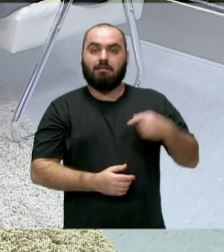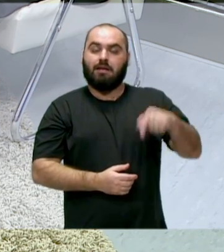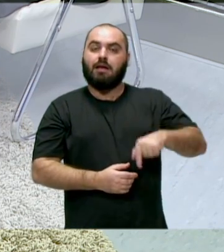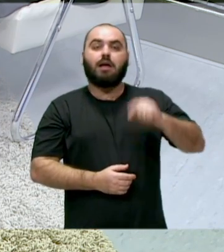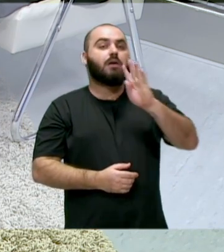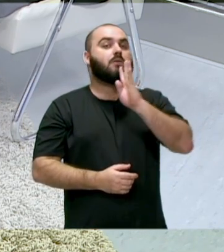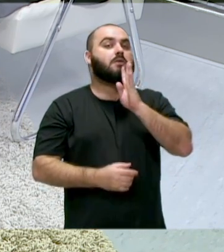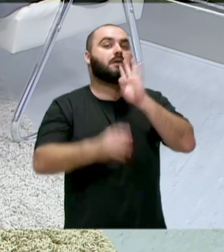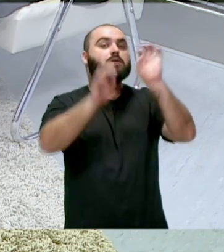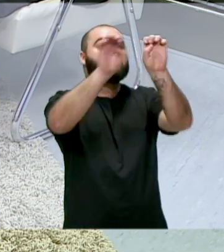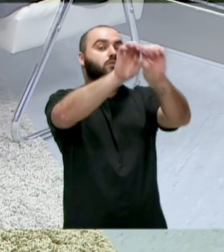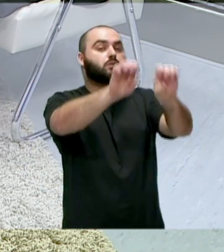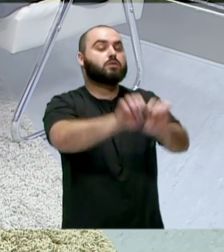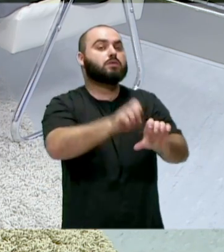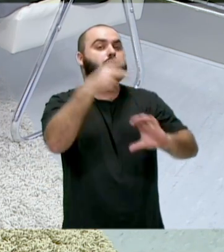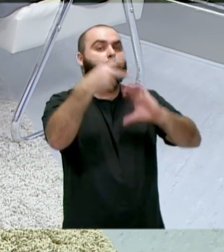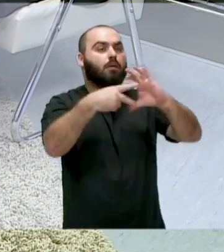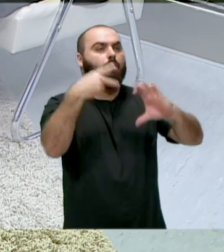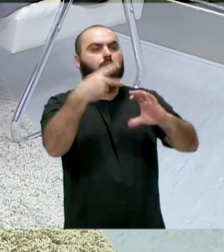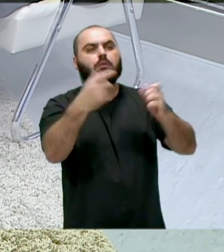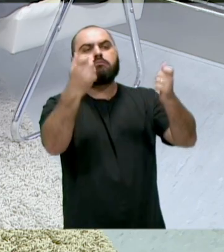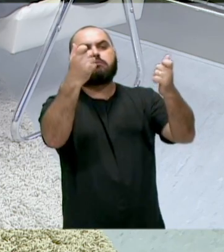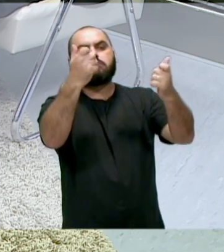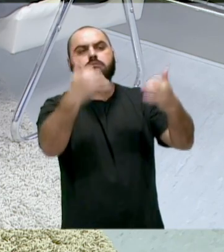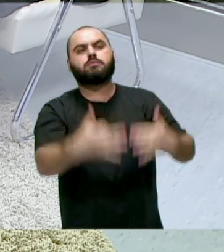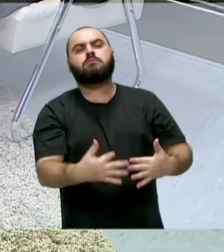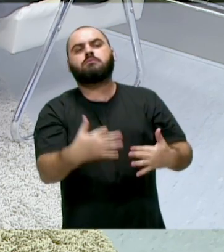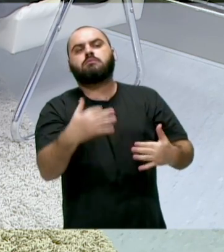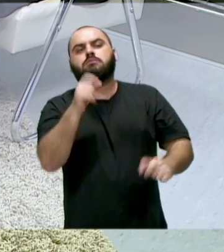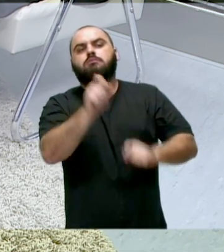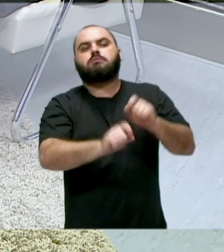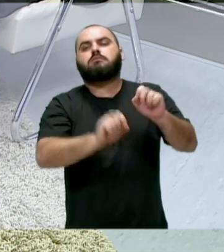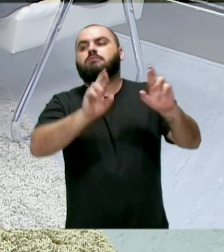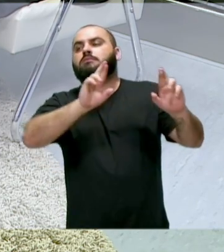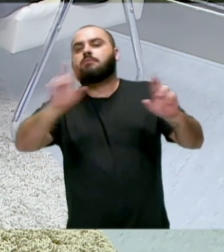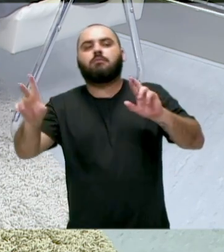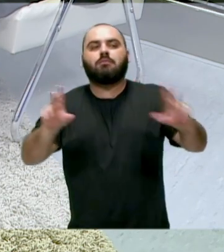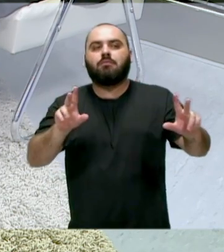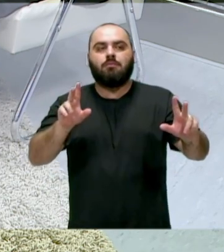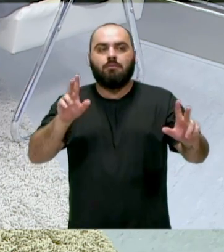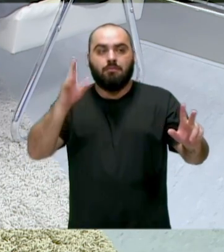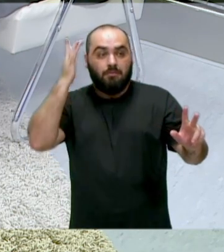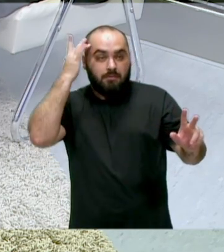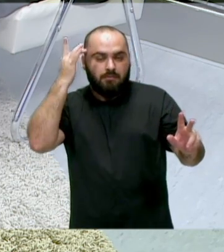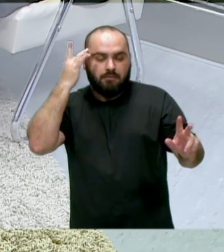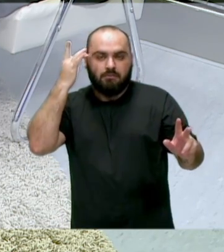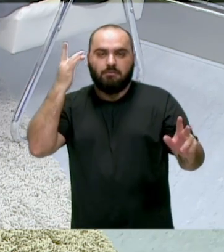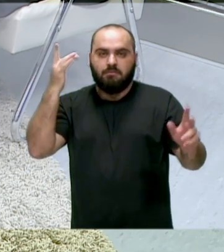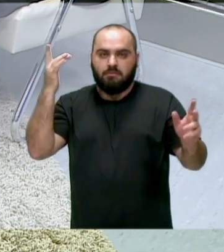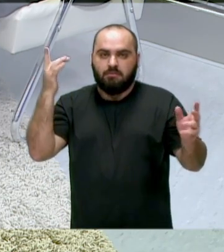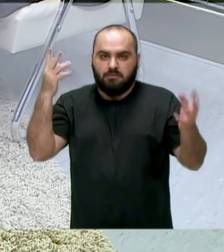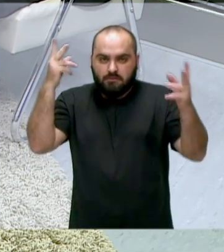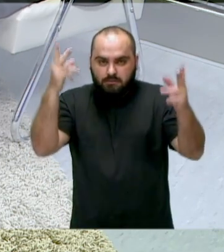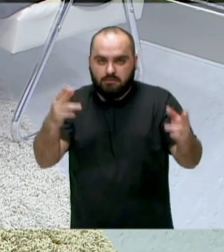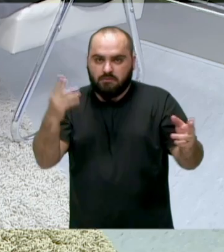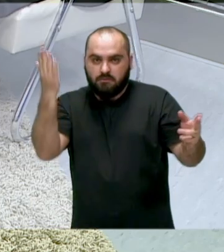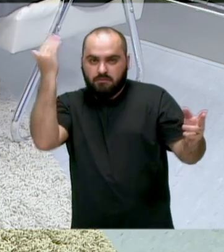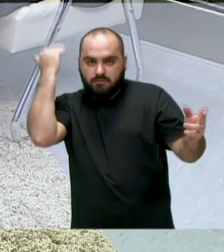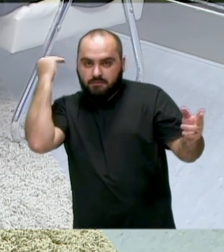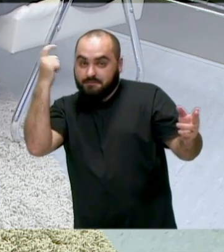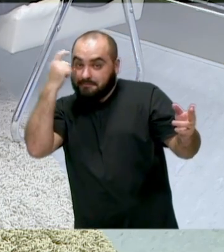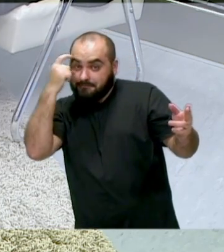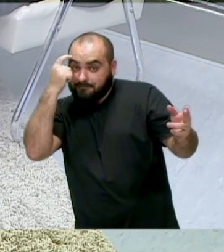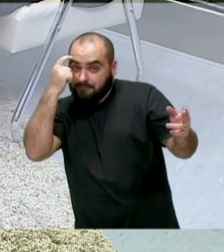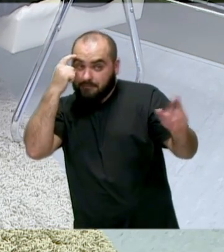Casa, os servidores. Qual a diferença? Atendeu a expectativa do que o senhor tinha antes? É